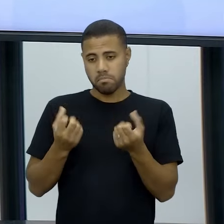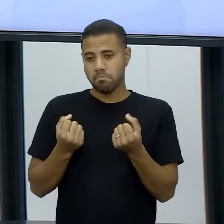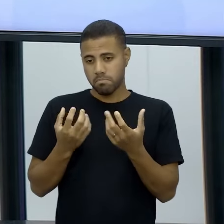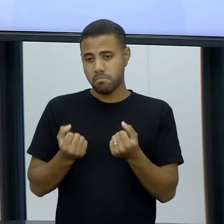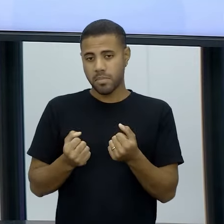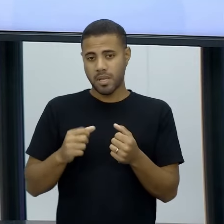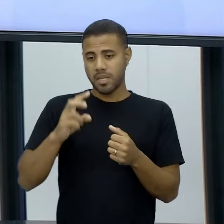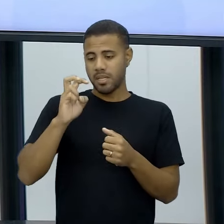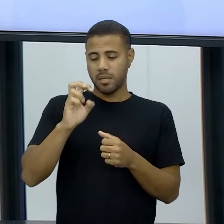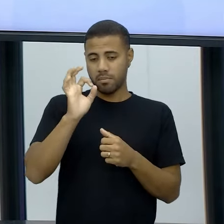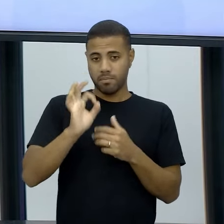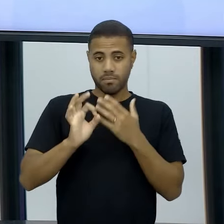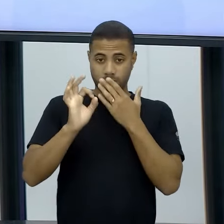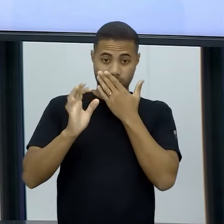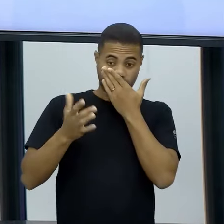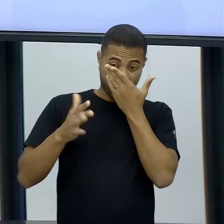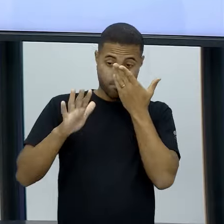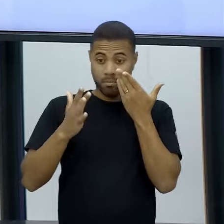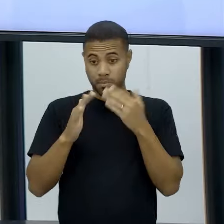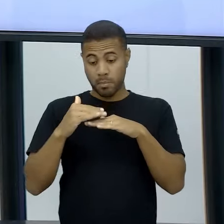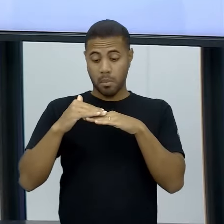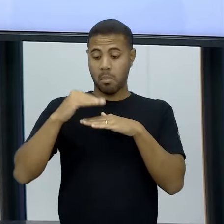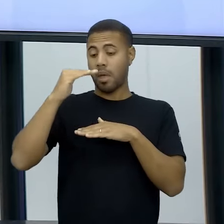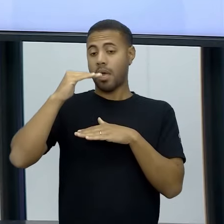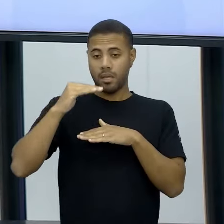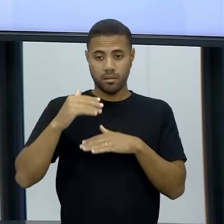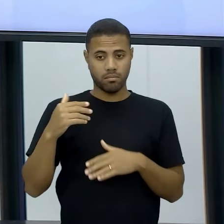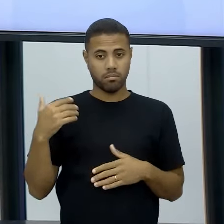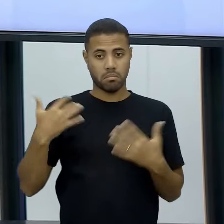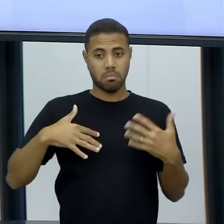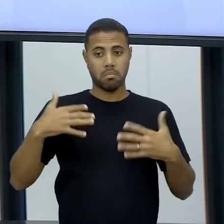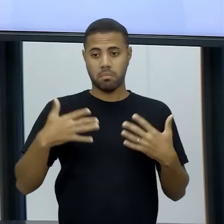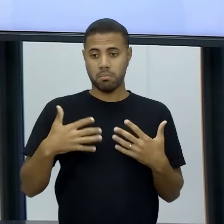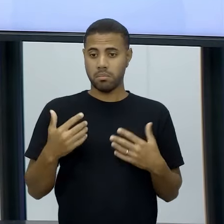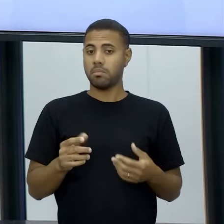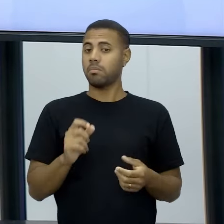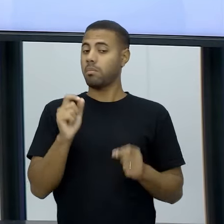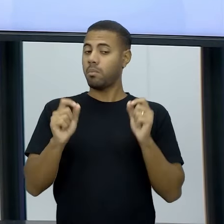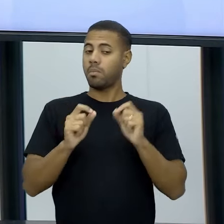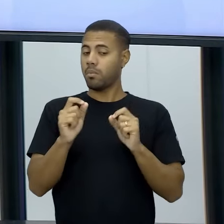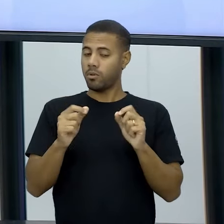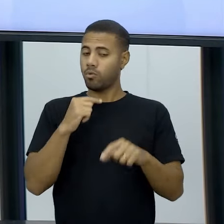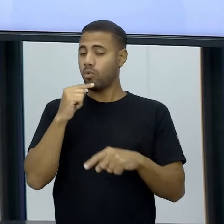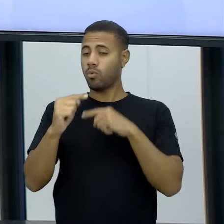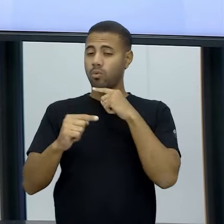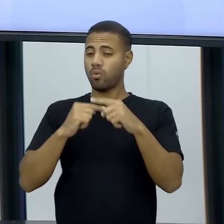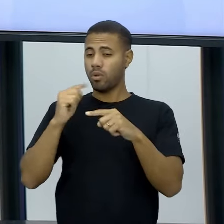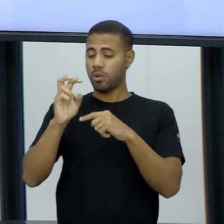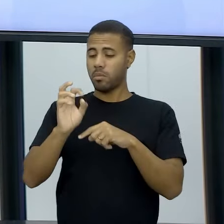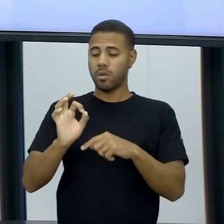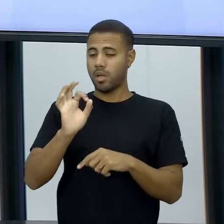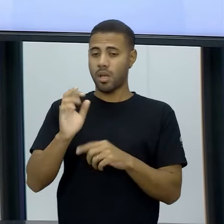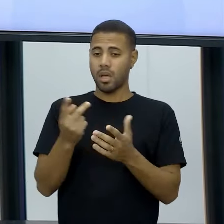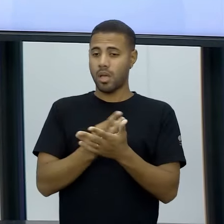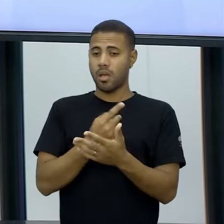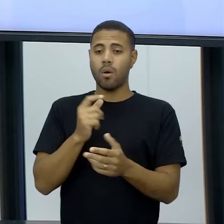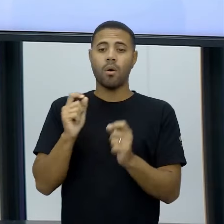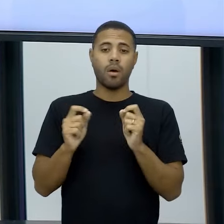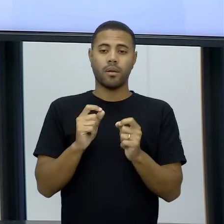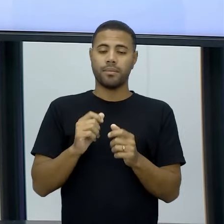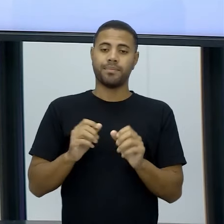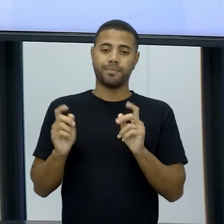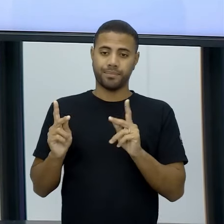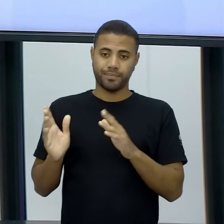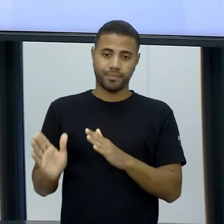tenho uma margem de erro de 5%. Muito alta. Muito alta. Vai gerar muitas dúvidas. Aí não pode. Tudo bem? Então, essa